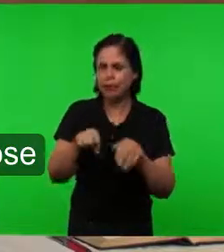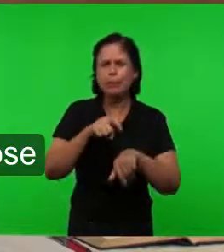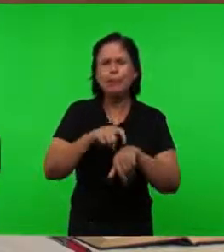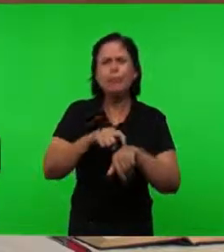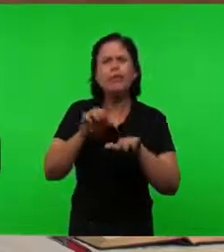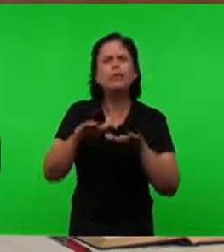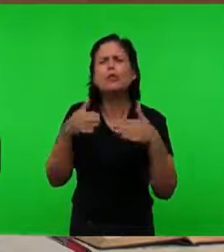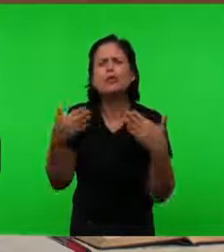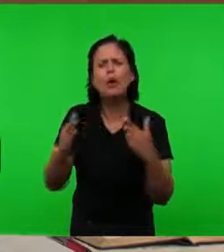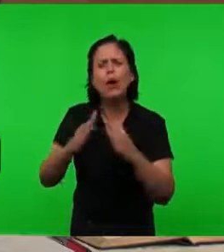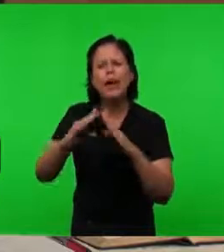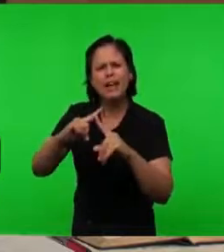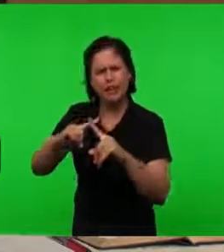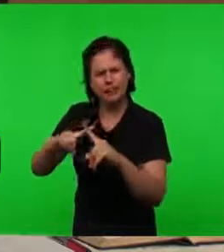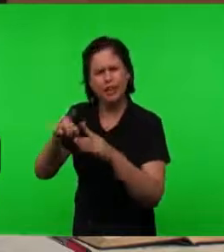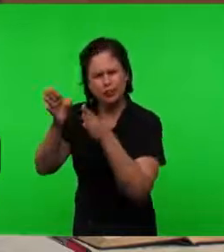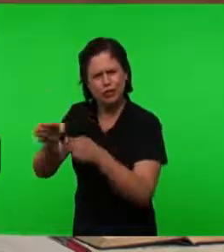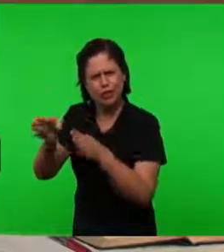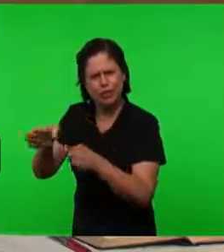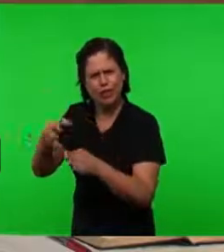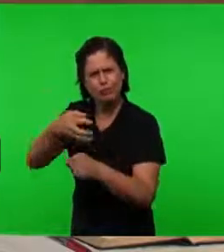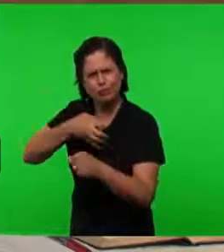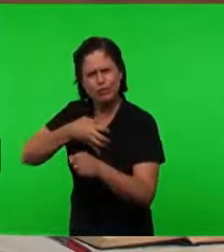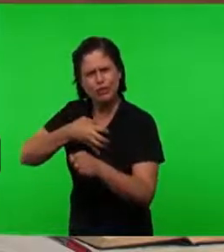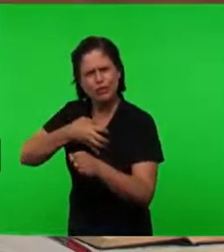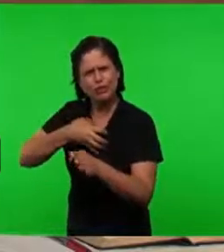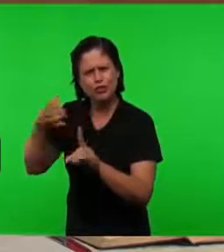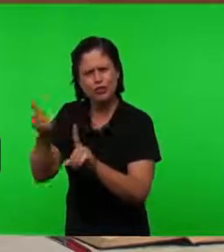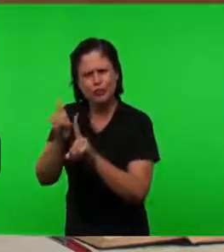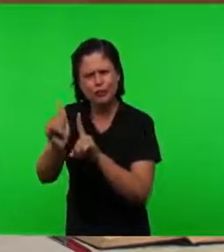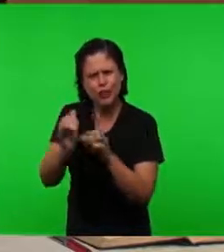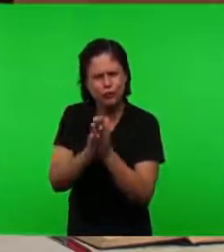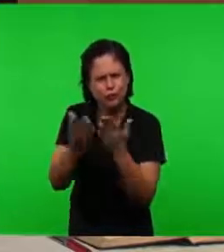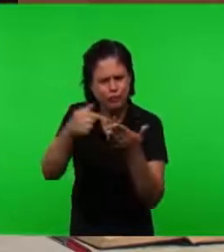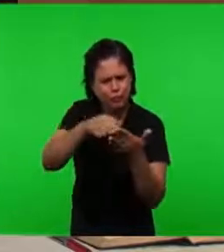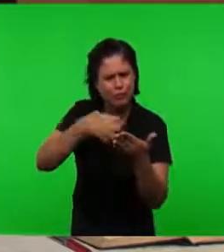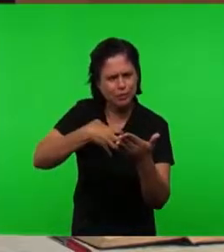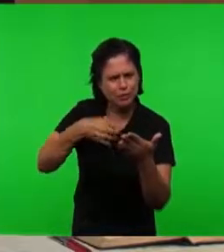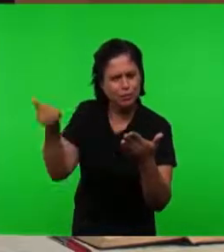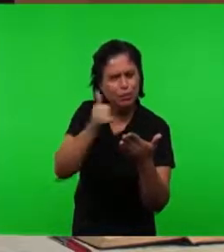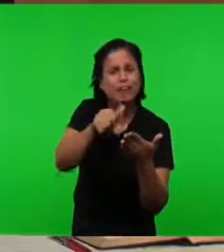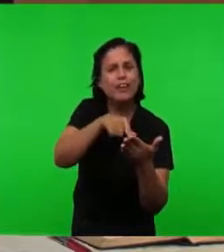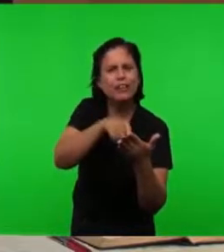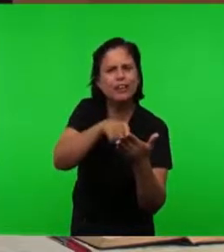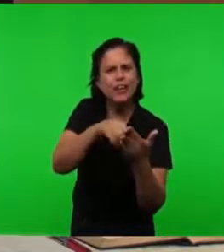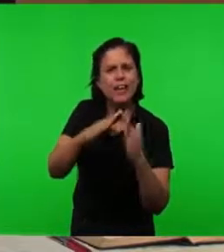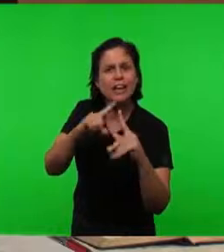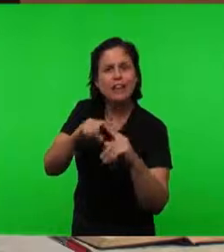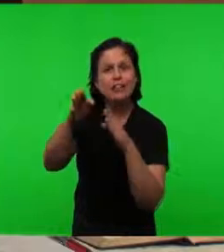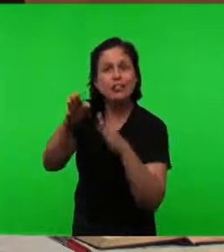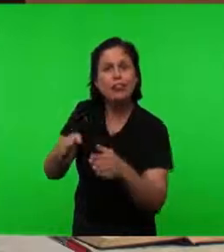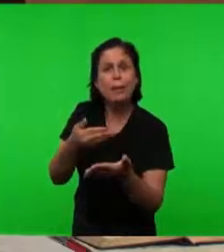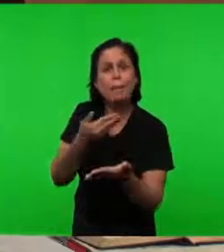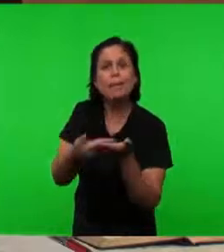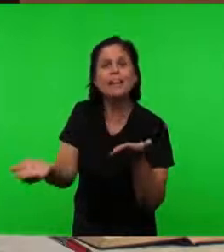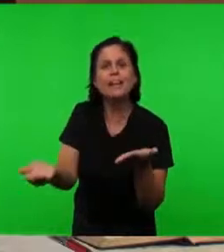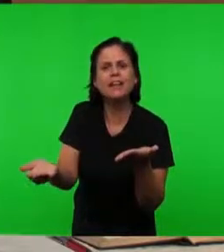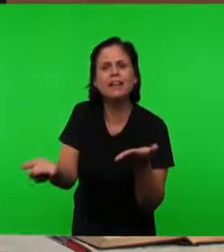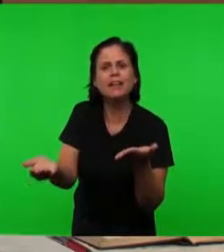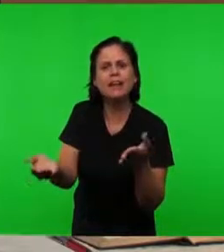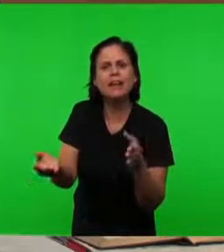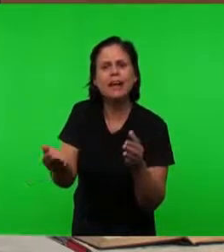igreja Perdeu Perdeu a essência Profética Da palavra Ou seja A doutrina Perdeu a sua